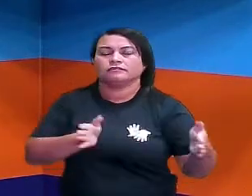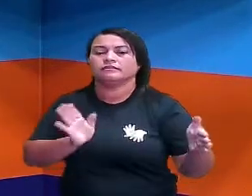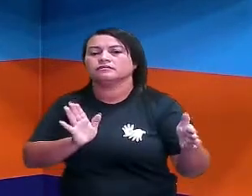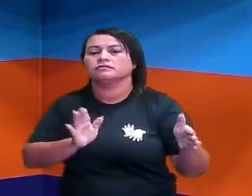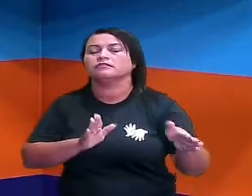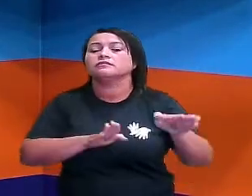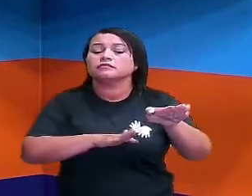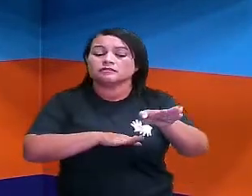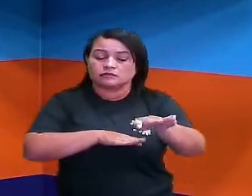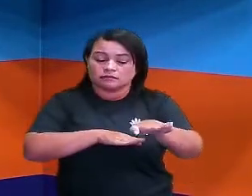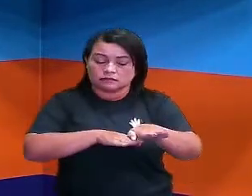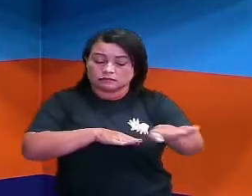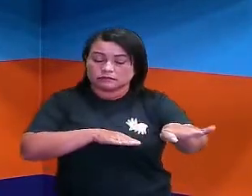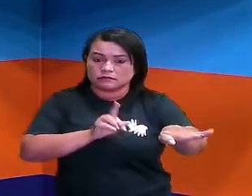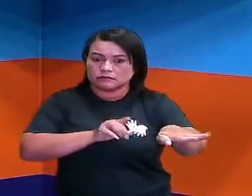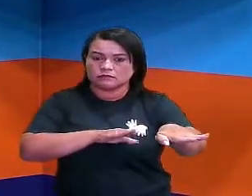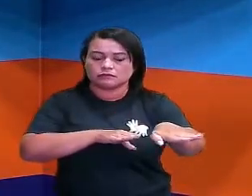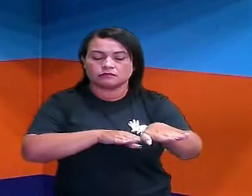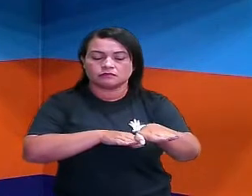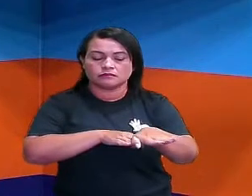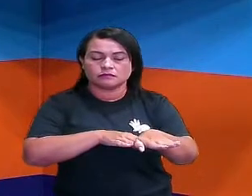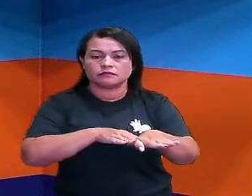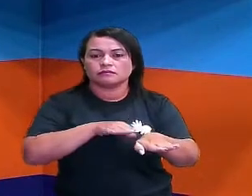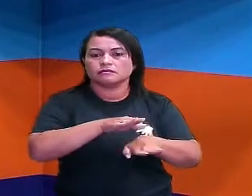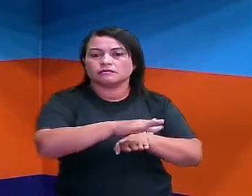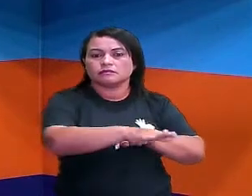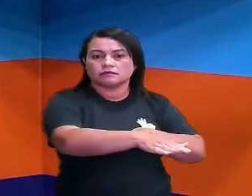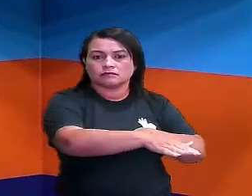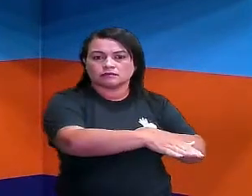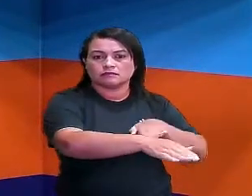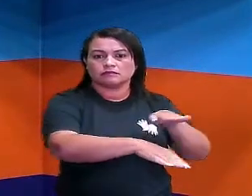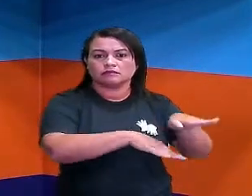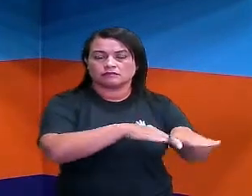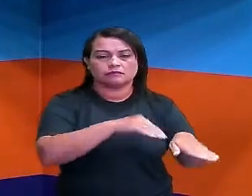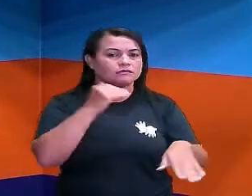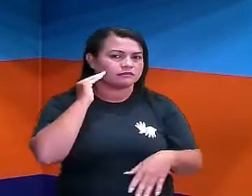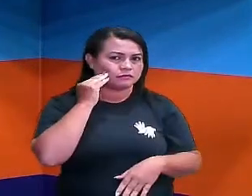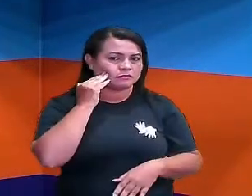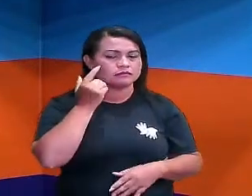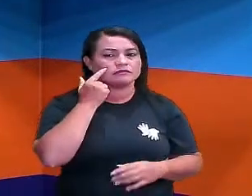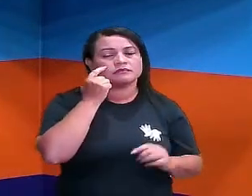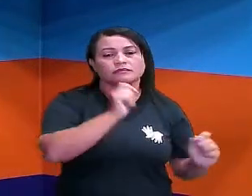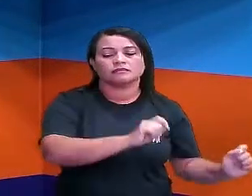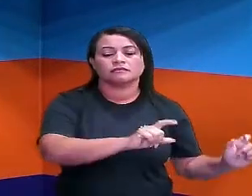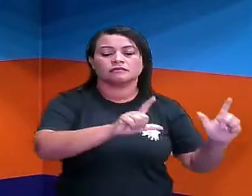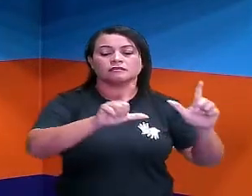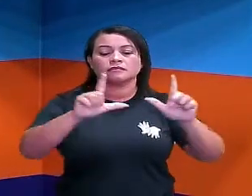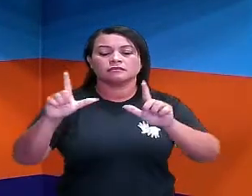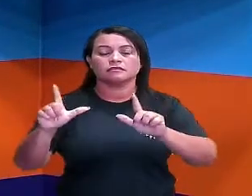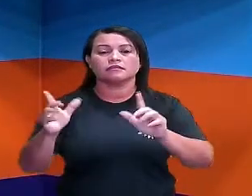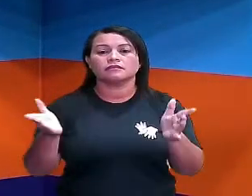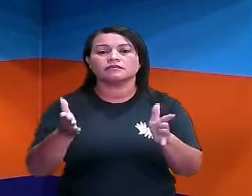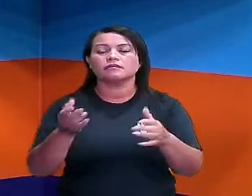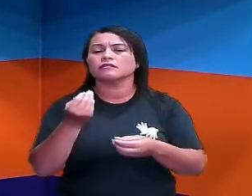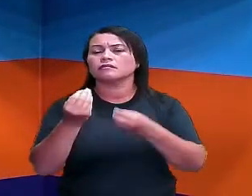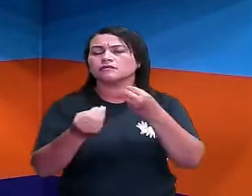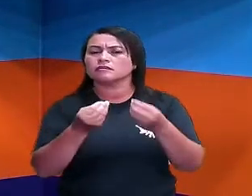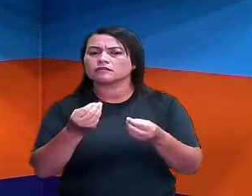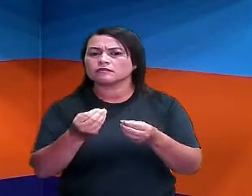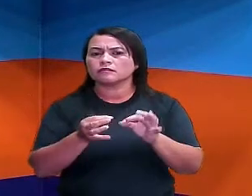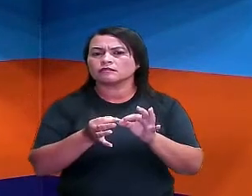tá? É um pezinho na frente do outro. Agora, vamos para as polegadas.